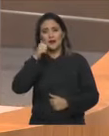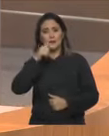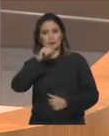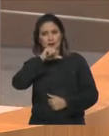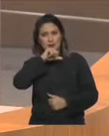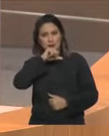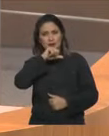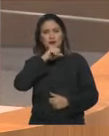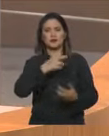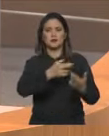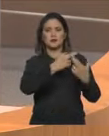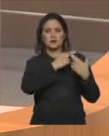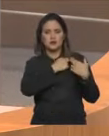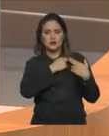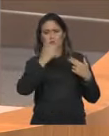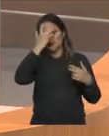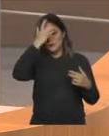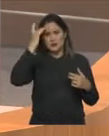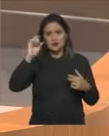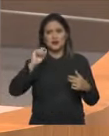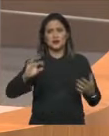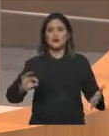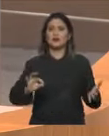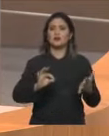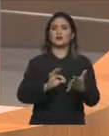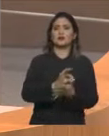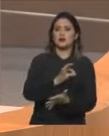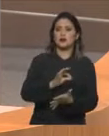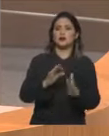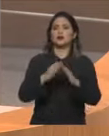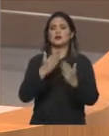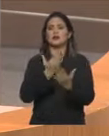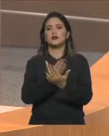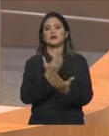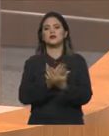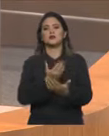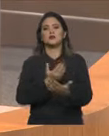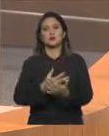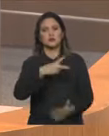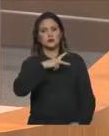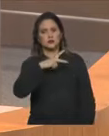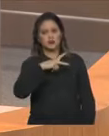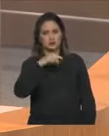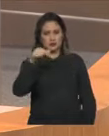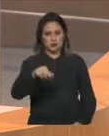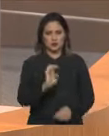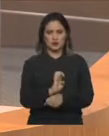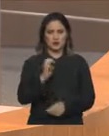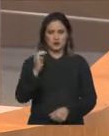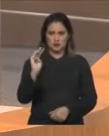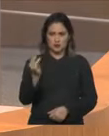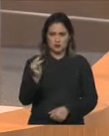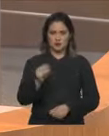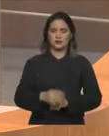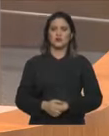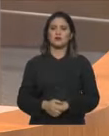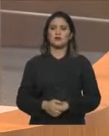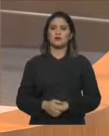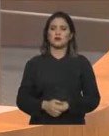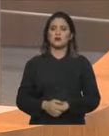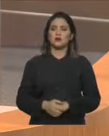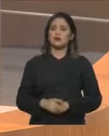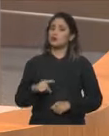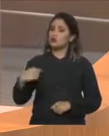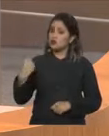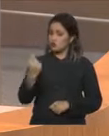responsáveis, daqueles que contratam as escolas particulares em nosso Estado. O nosso objetivo é coibir, senhor